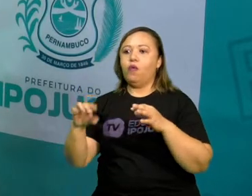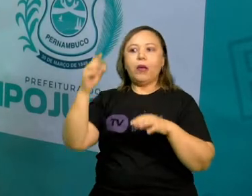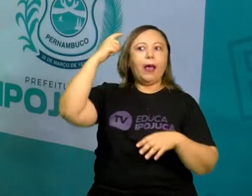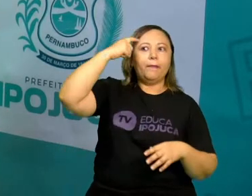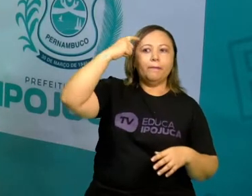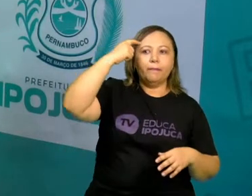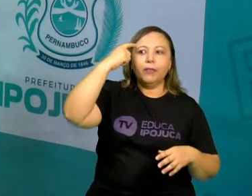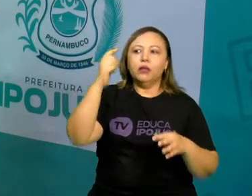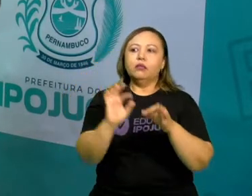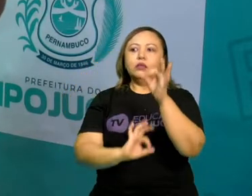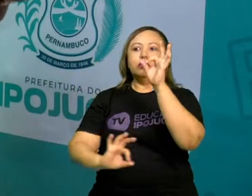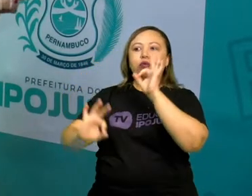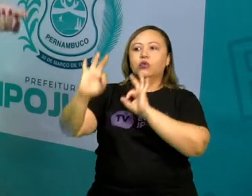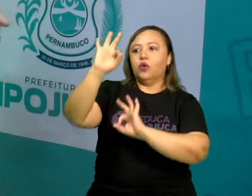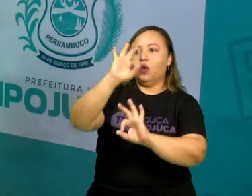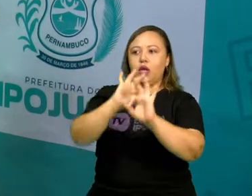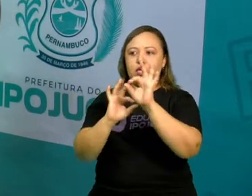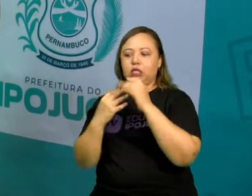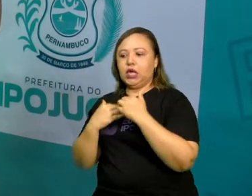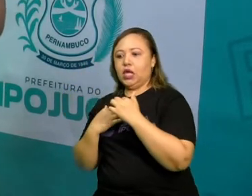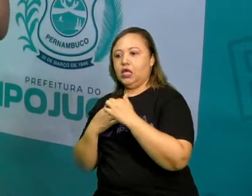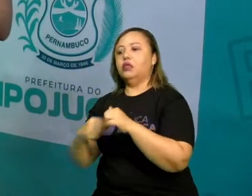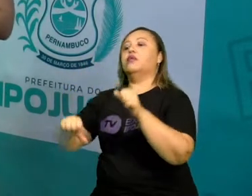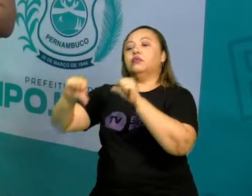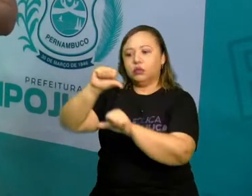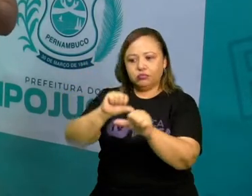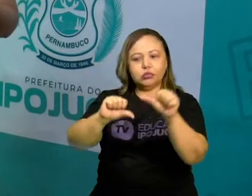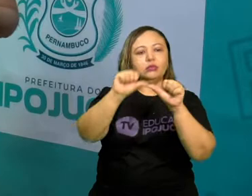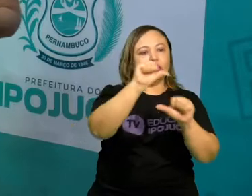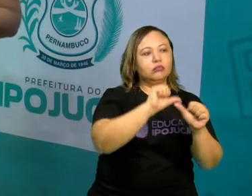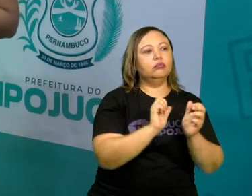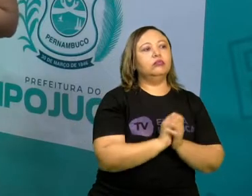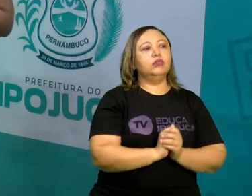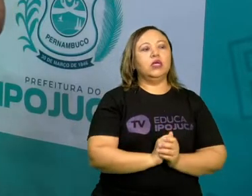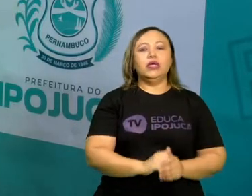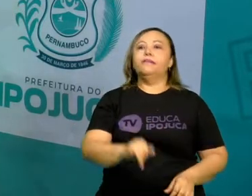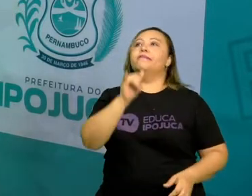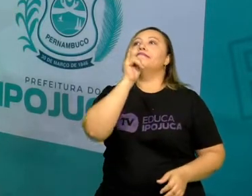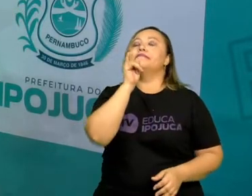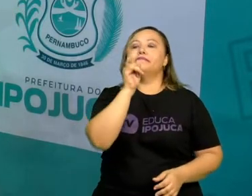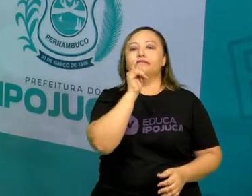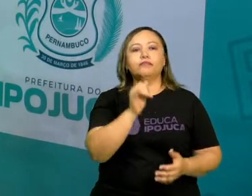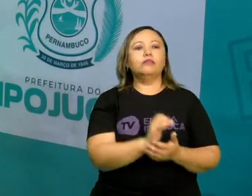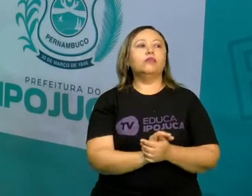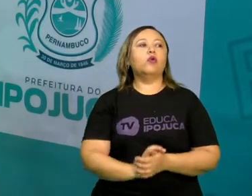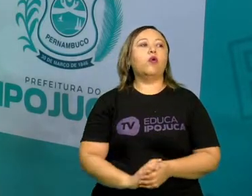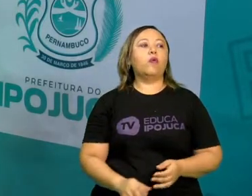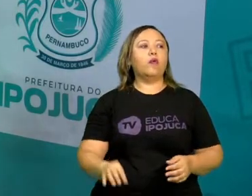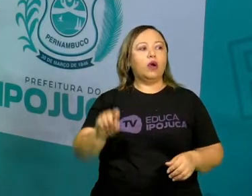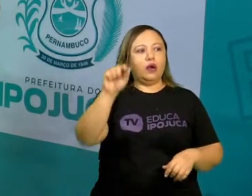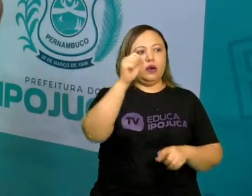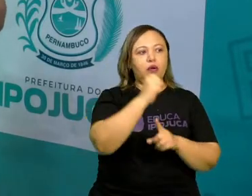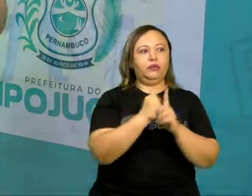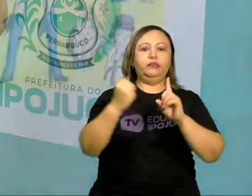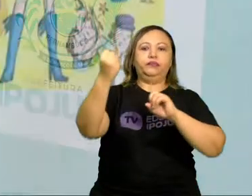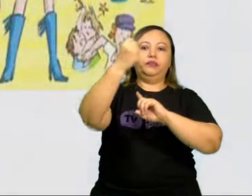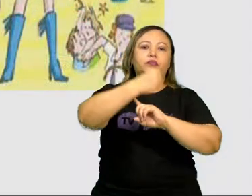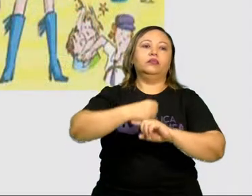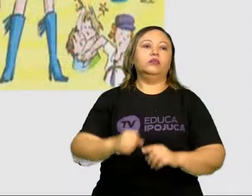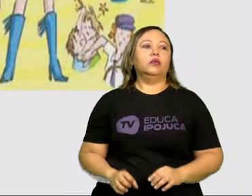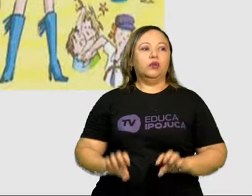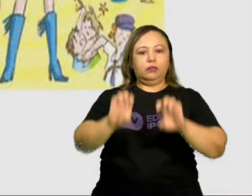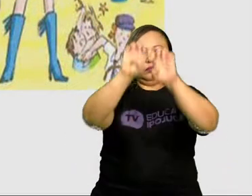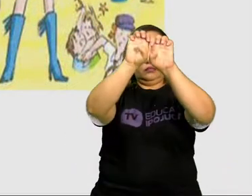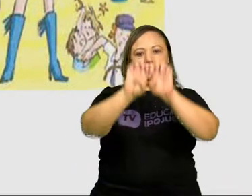de pensar, né? De se organizarem. Exemplos dessa organização social e estrutura.